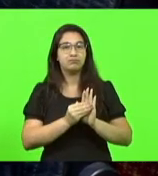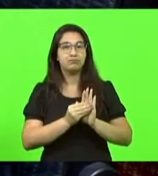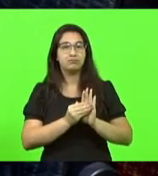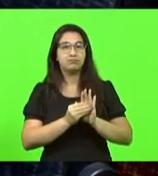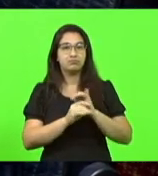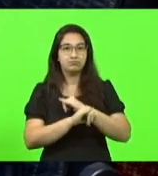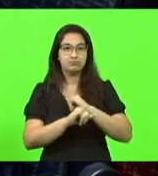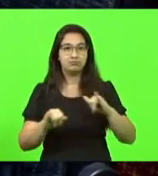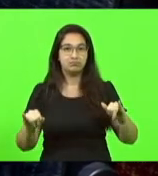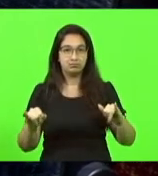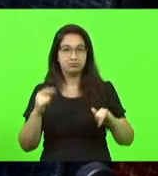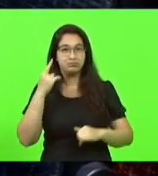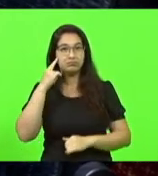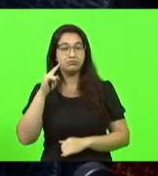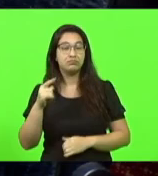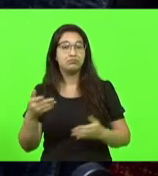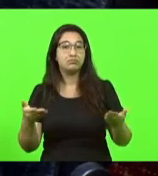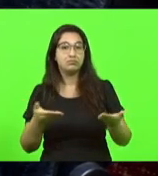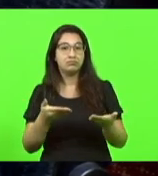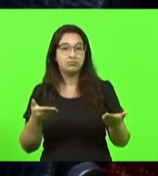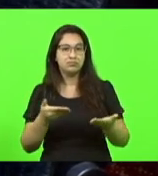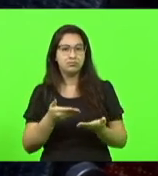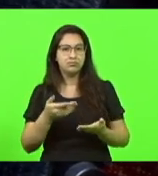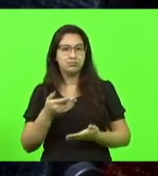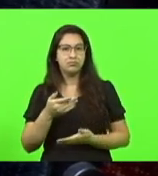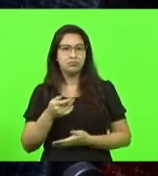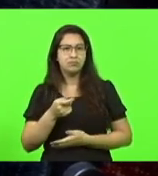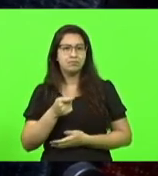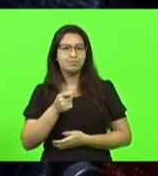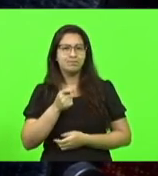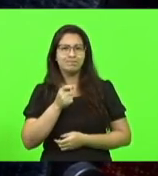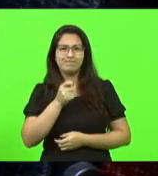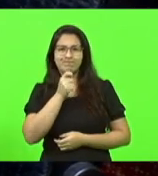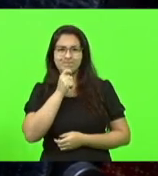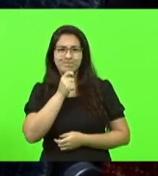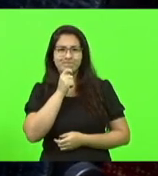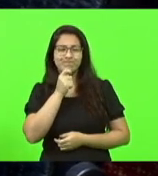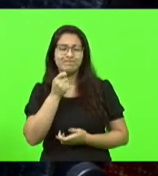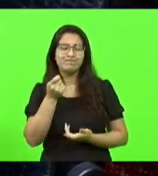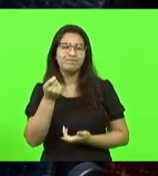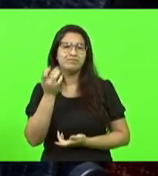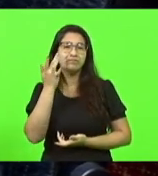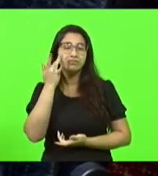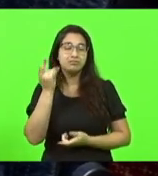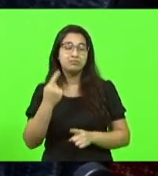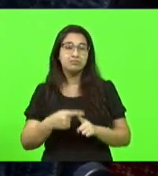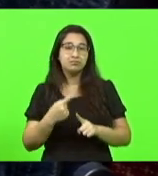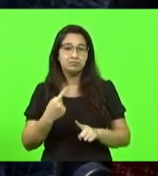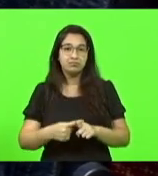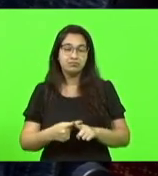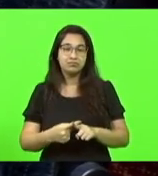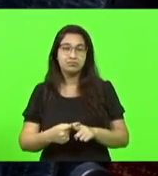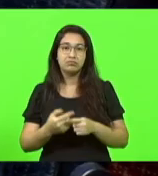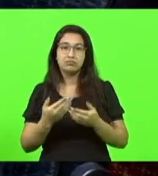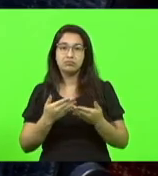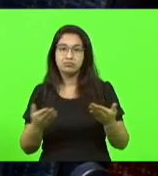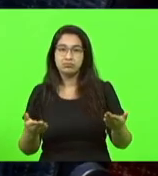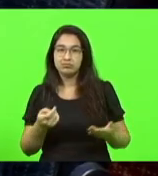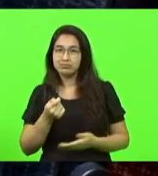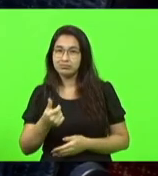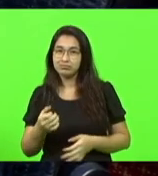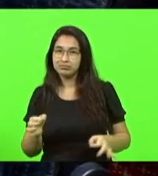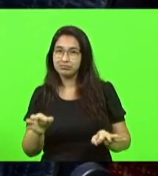no dia de hoje, no máximo amanhã, até por conta dos temporários que está vencendo o prazo,